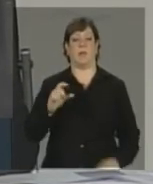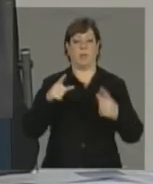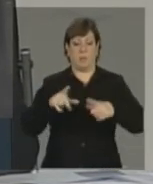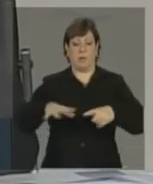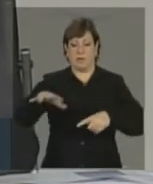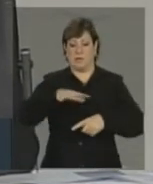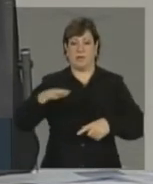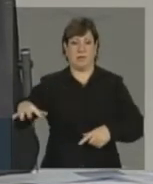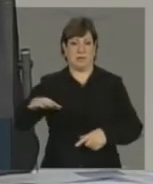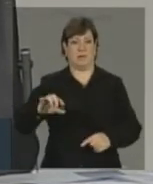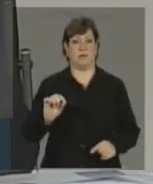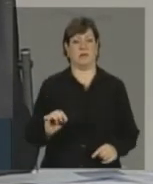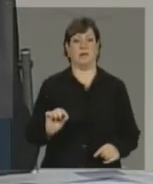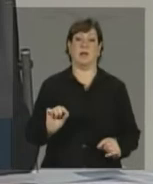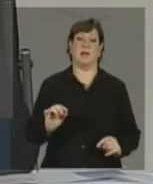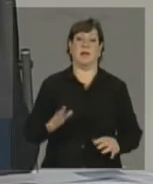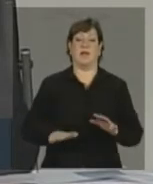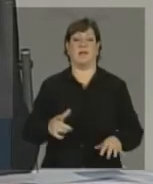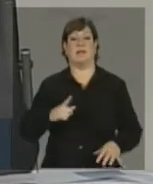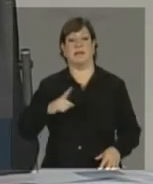eventualmente, você ter mais